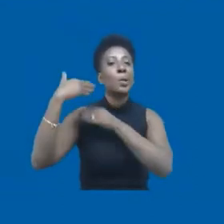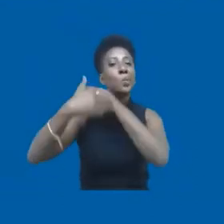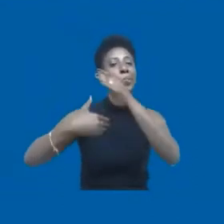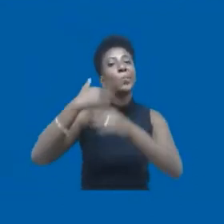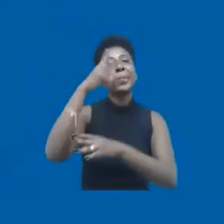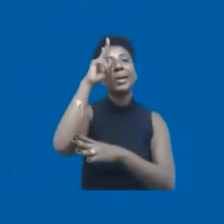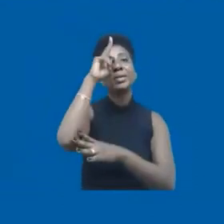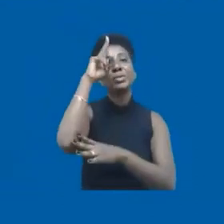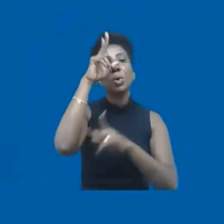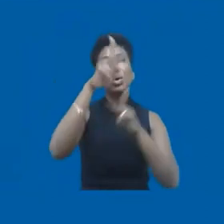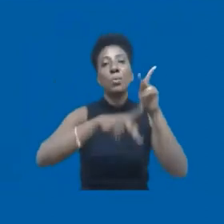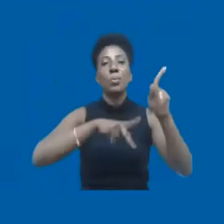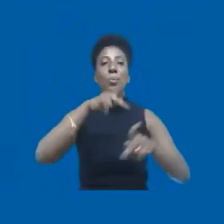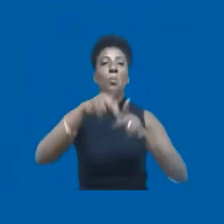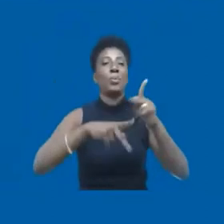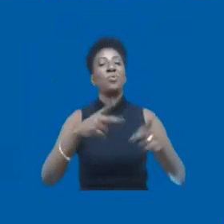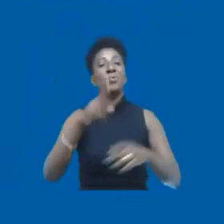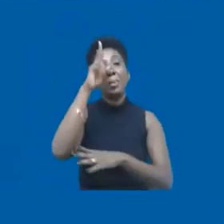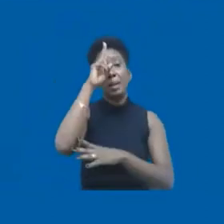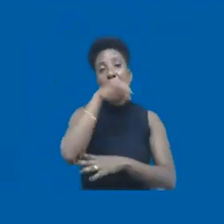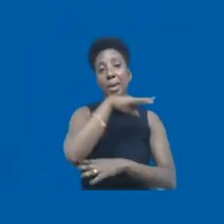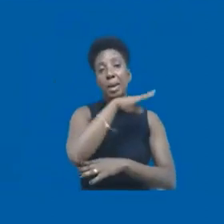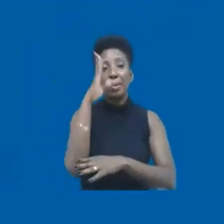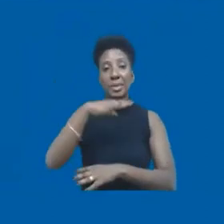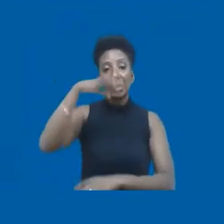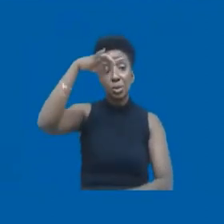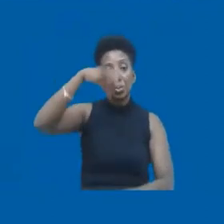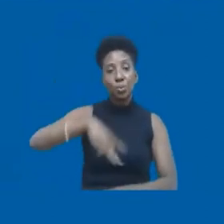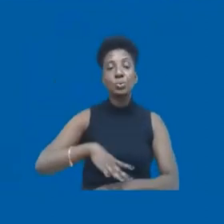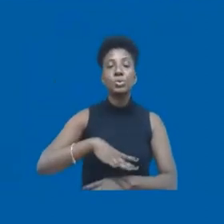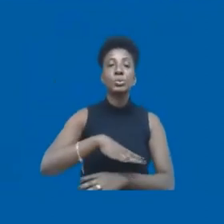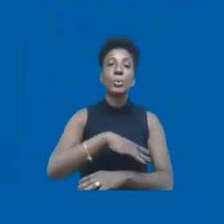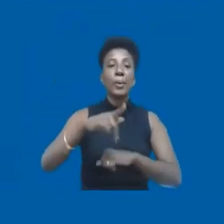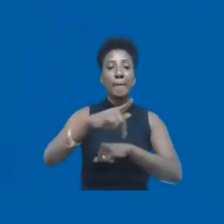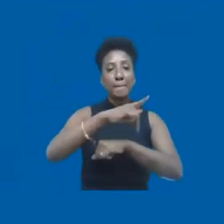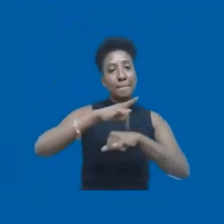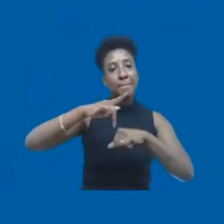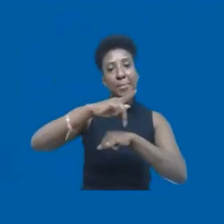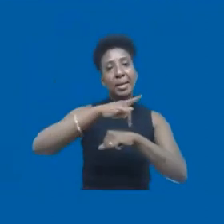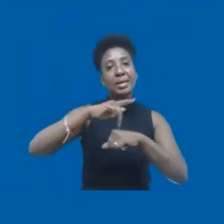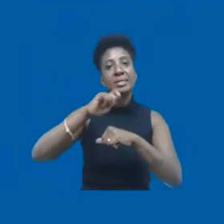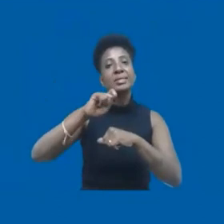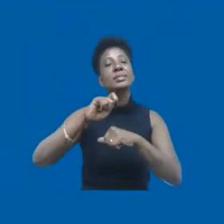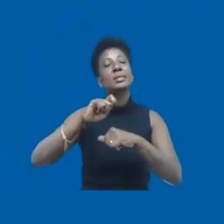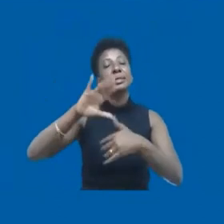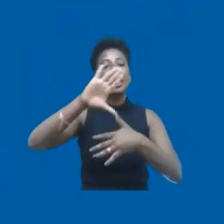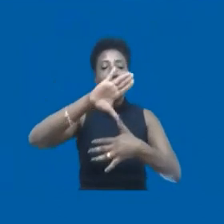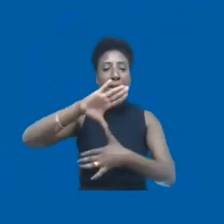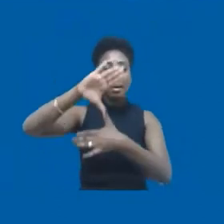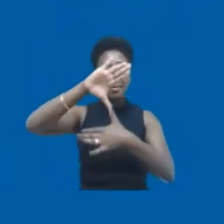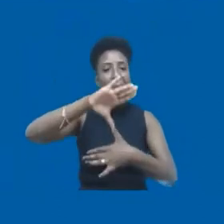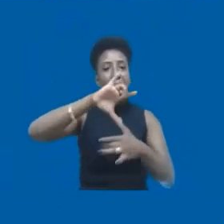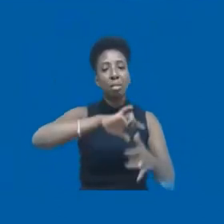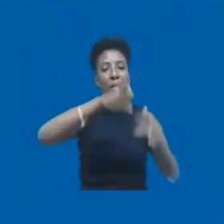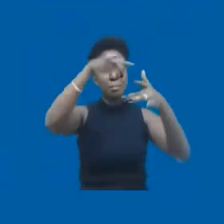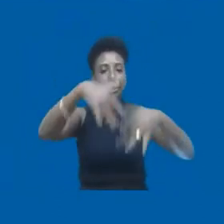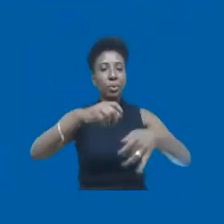a sua população, né? Vamos lembrar que o Brasil é o último país das Américas a ter abolido a escravidão, foi talvez um